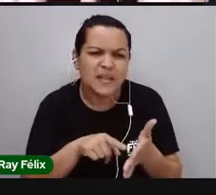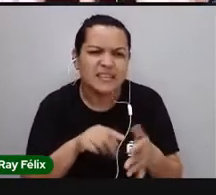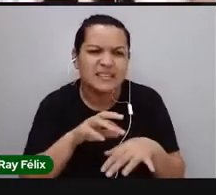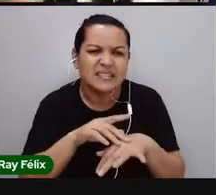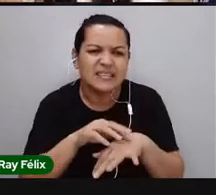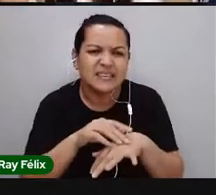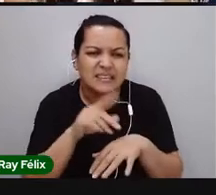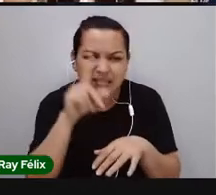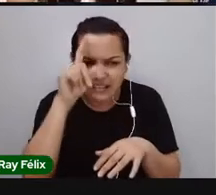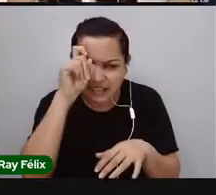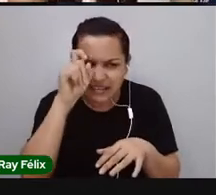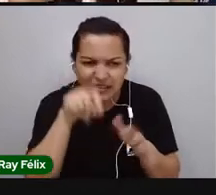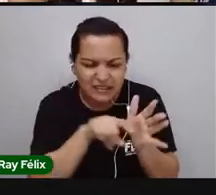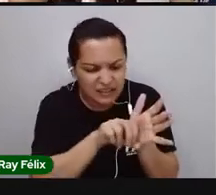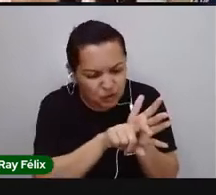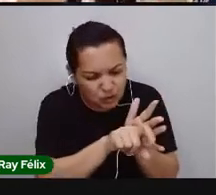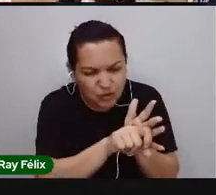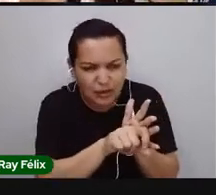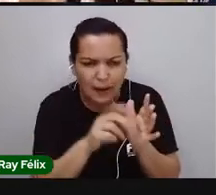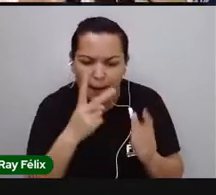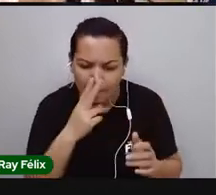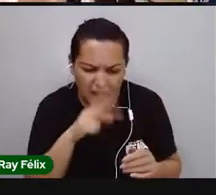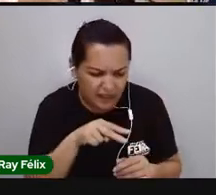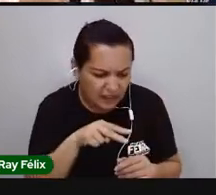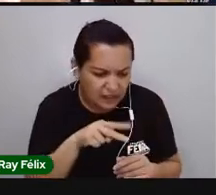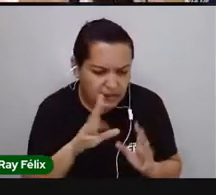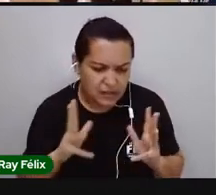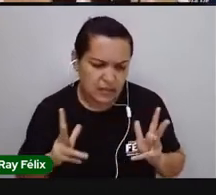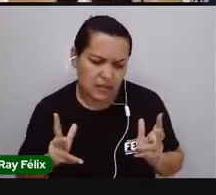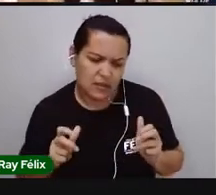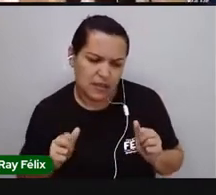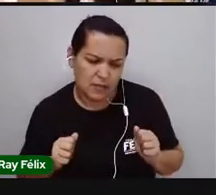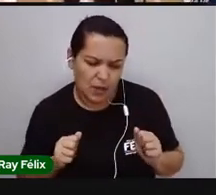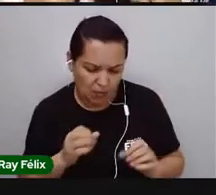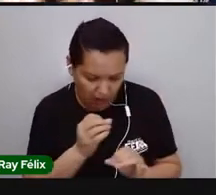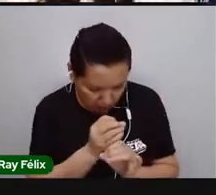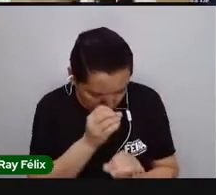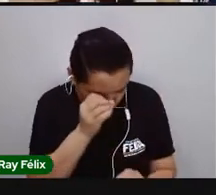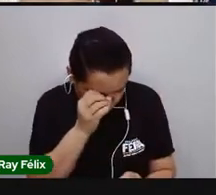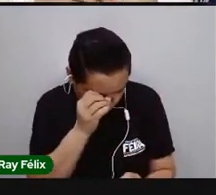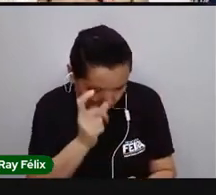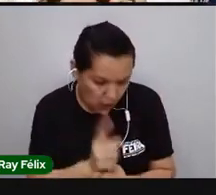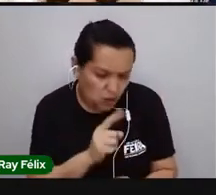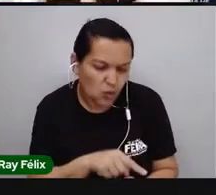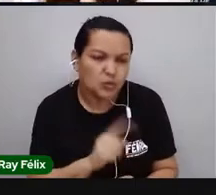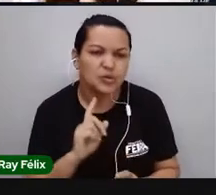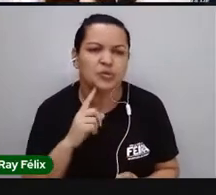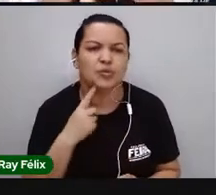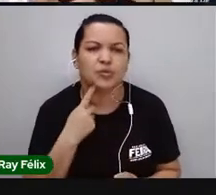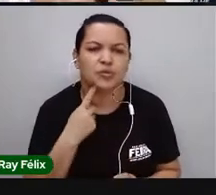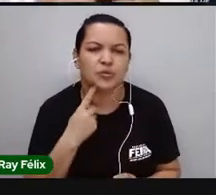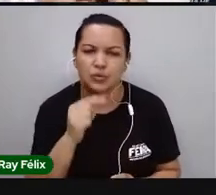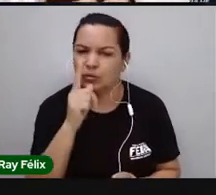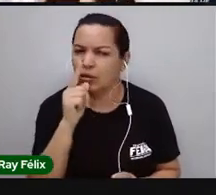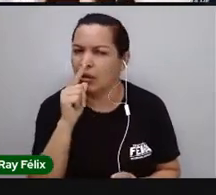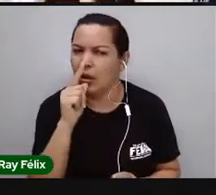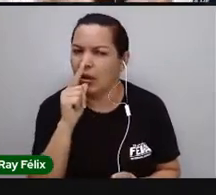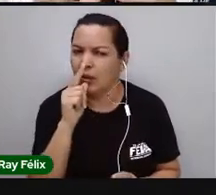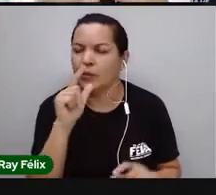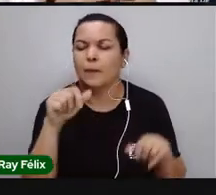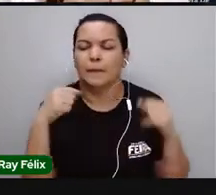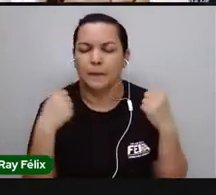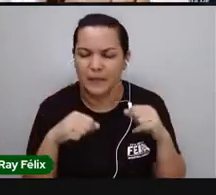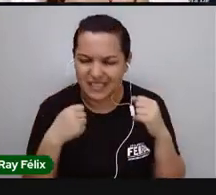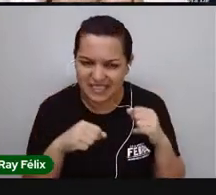olha, parece que a água, ó, tá limpinha. Mas, se a gente não faz nenhuma medida de limpeza dessa água, de filtração,